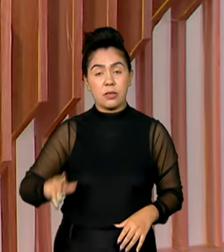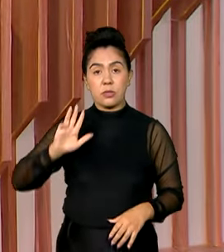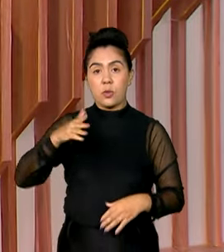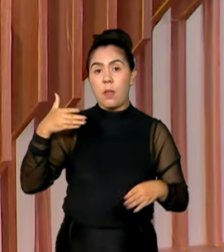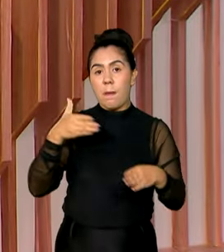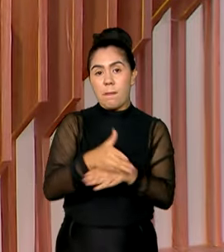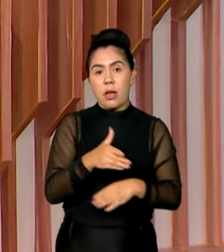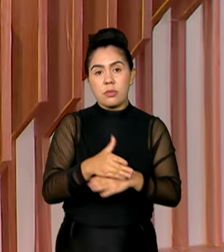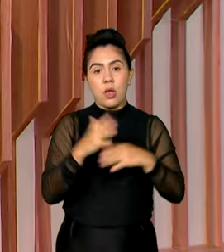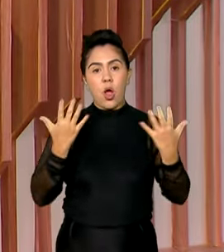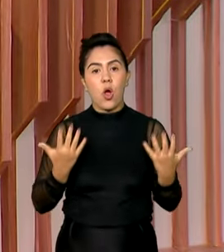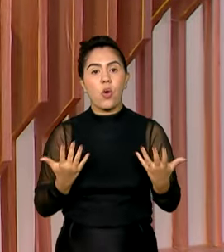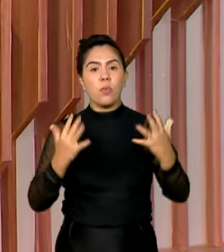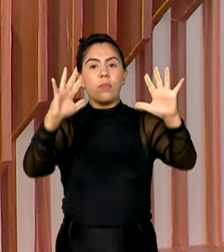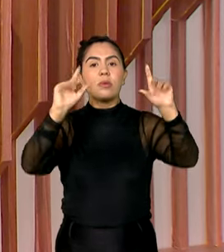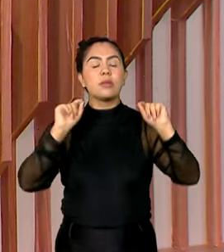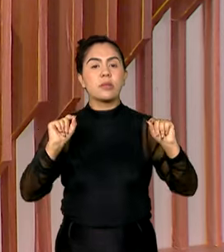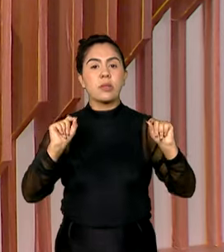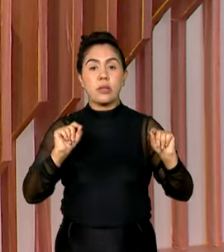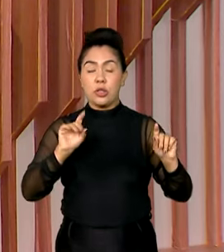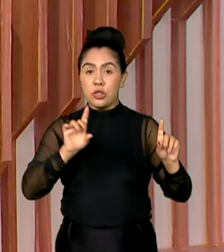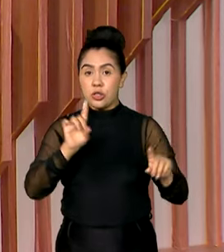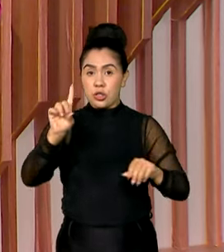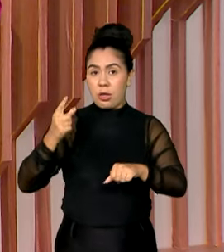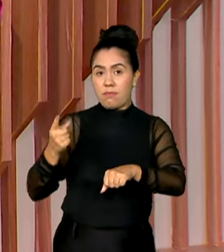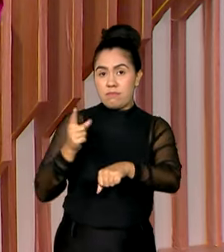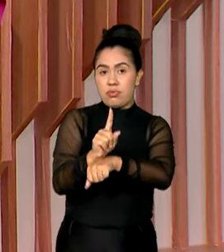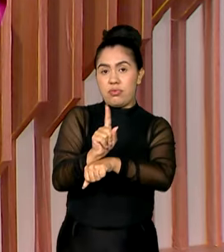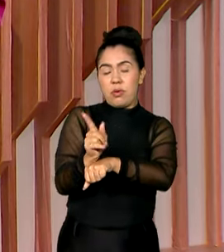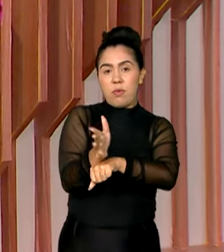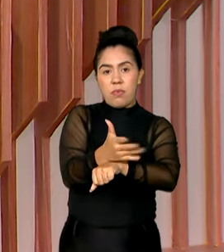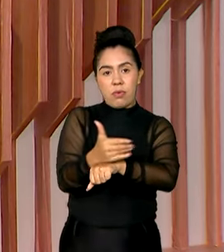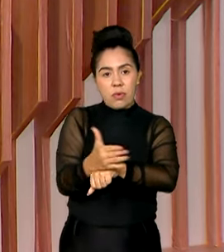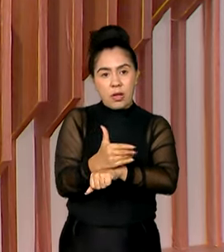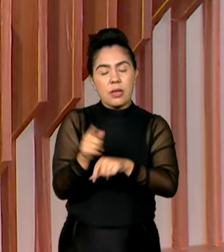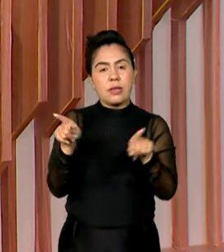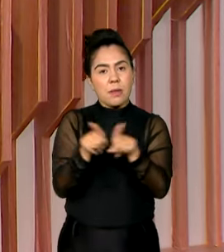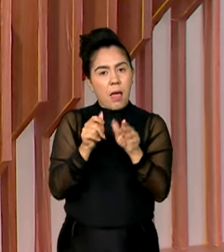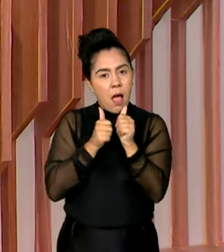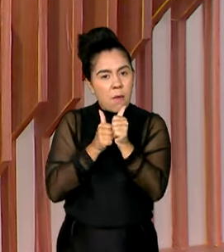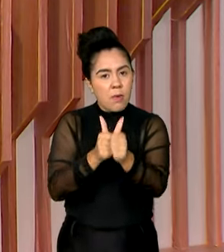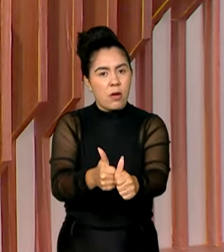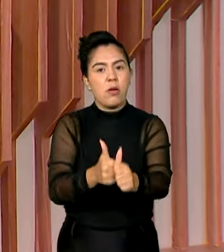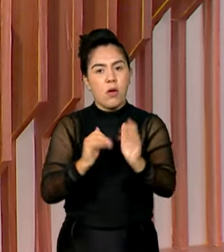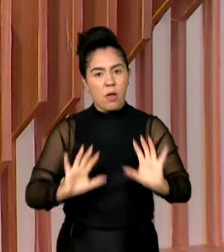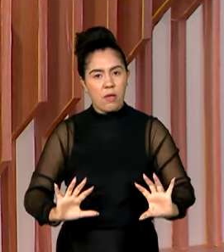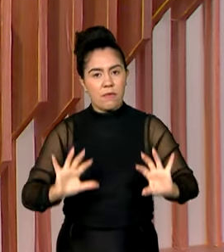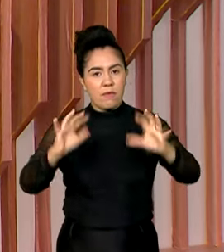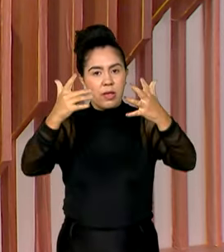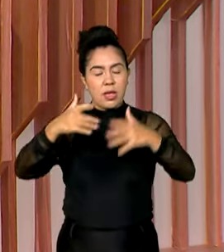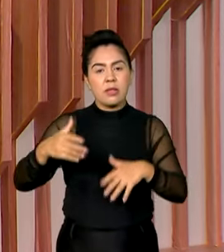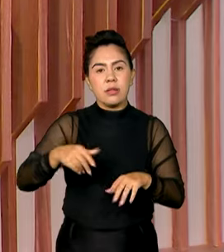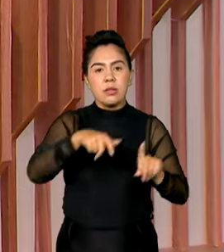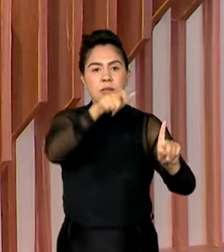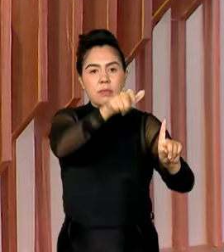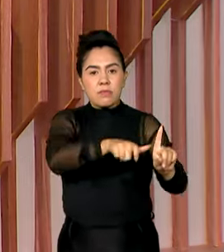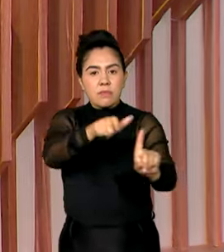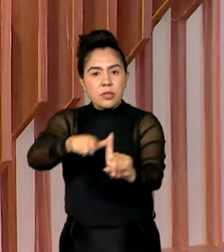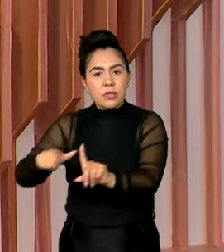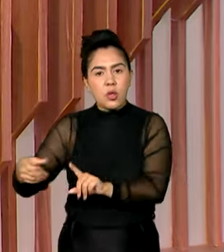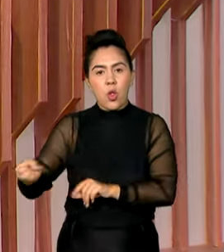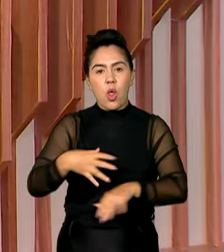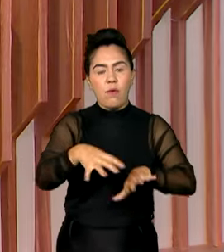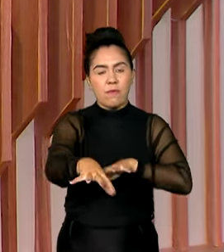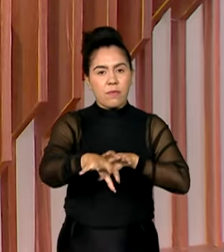comemoração do Dia do Diplomata e acompanhou a cerimônia de formatura de novos diplomatas. Esta turma tem a